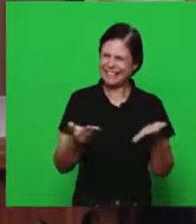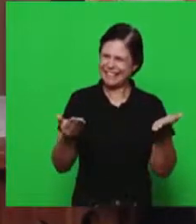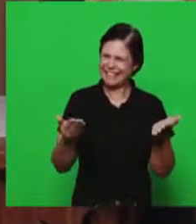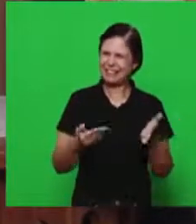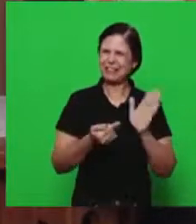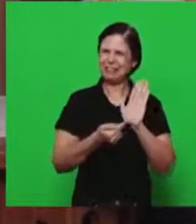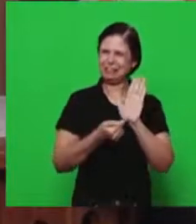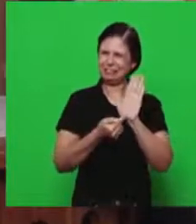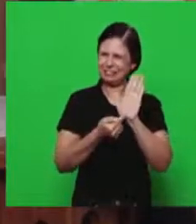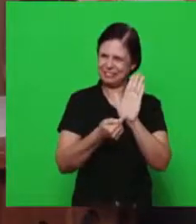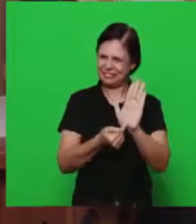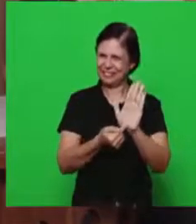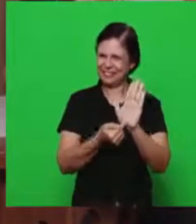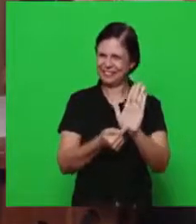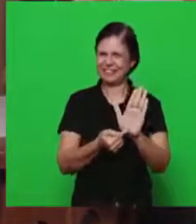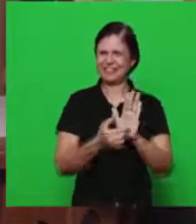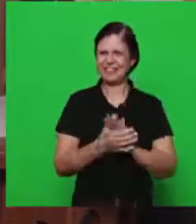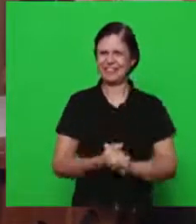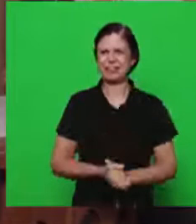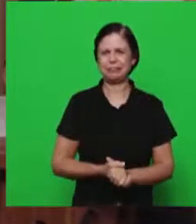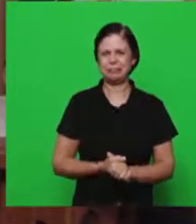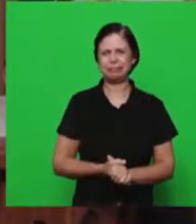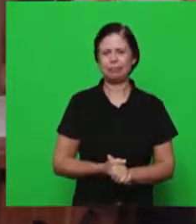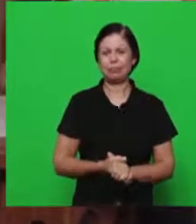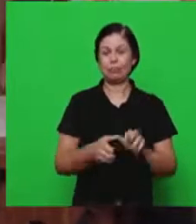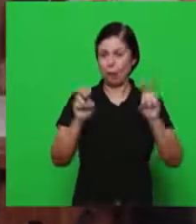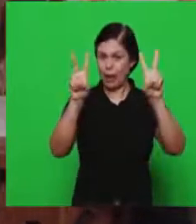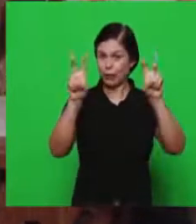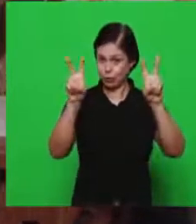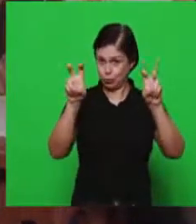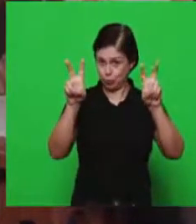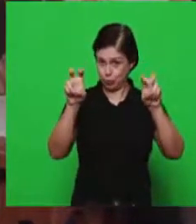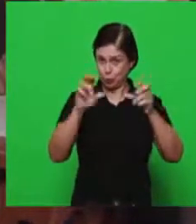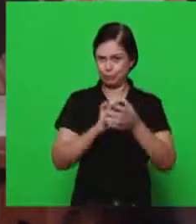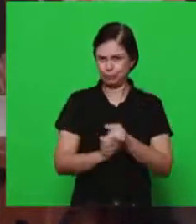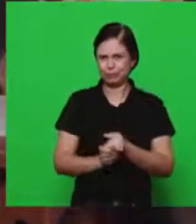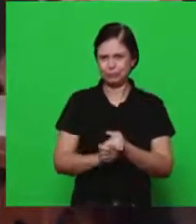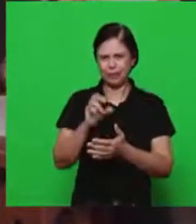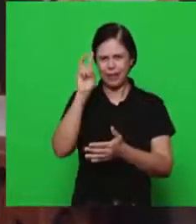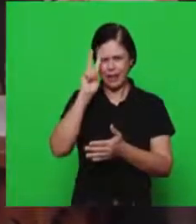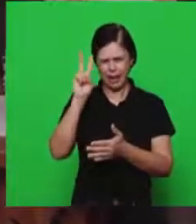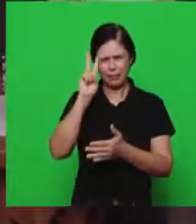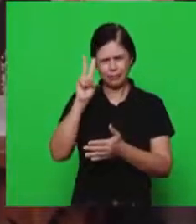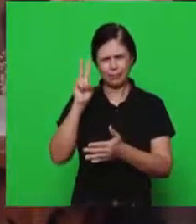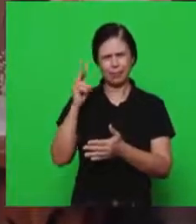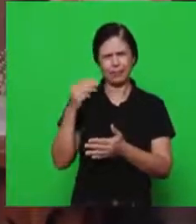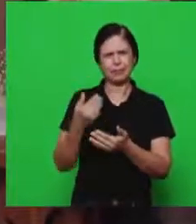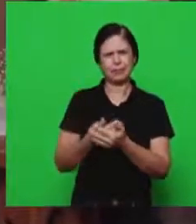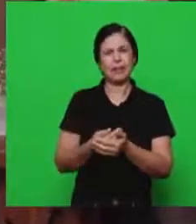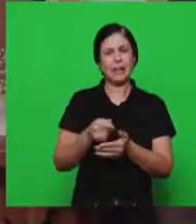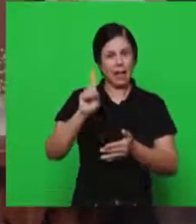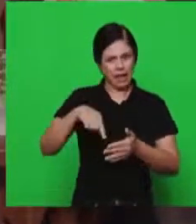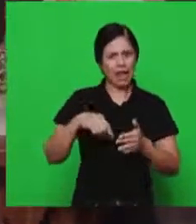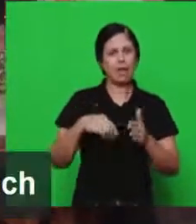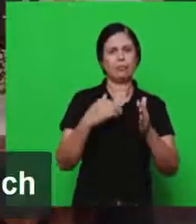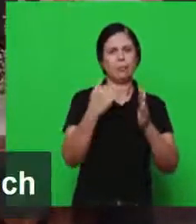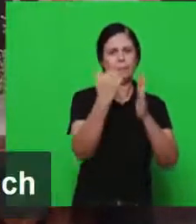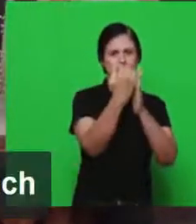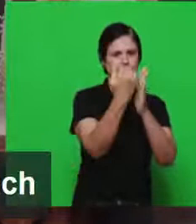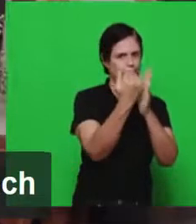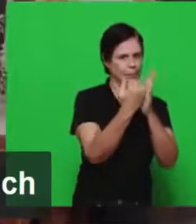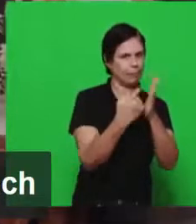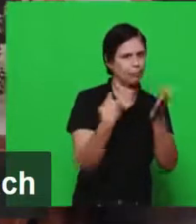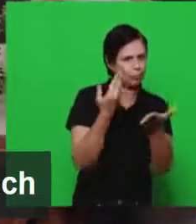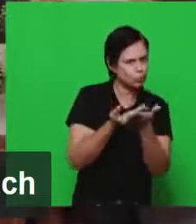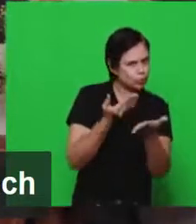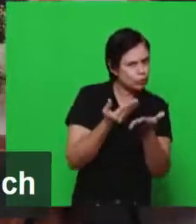agora passar para os irmãos aquilo que é o nosso assunto desta manhã, que é uma sequência do estudo que vimos fazendo no livro